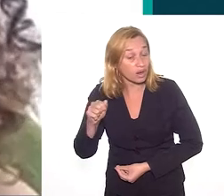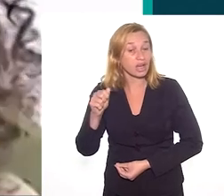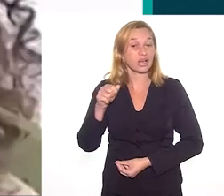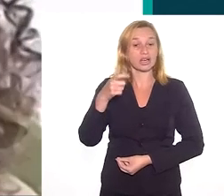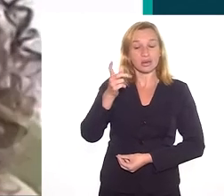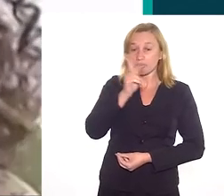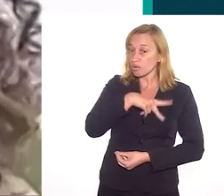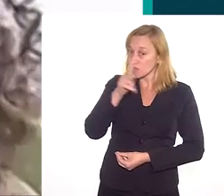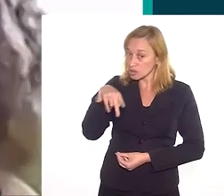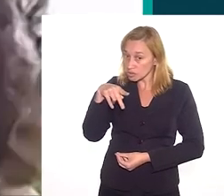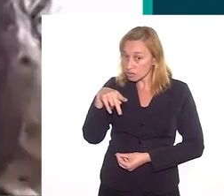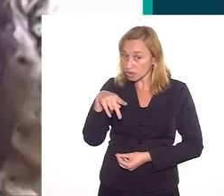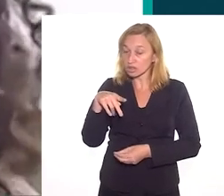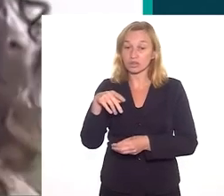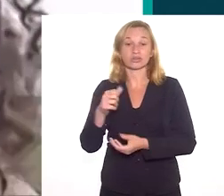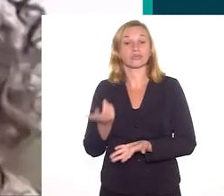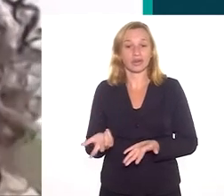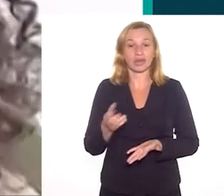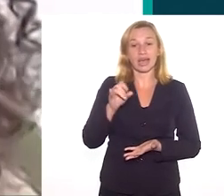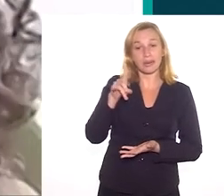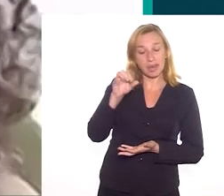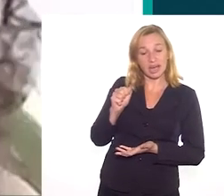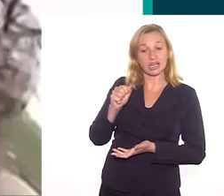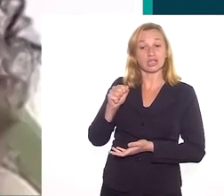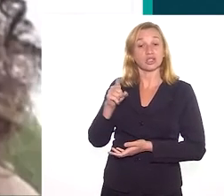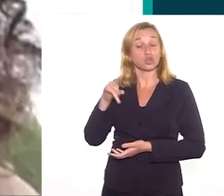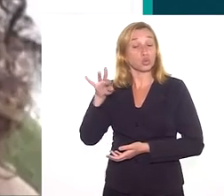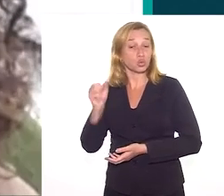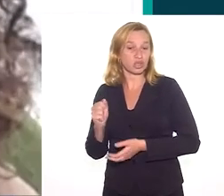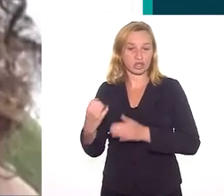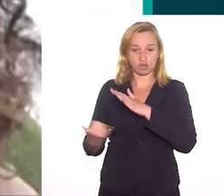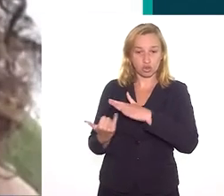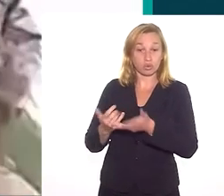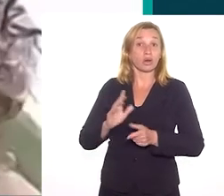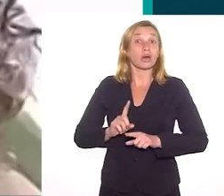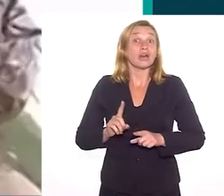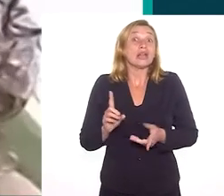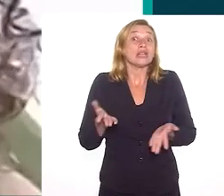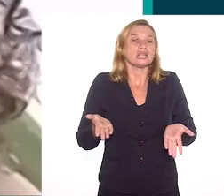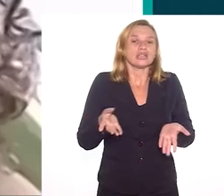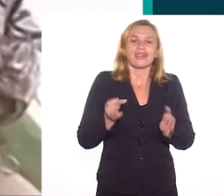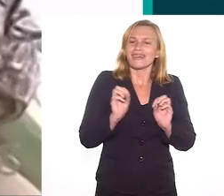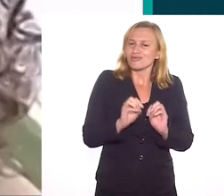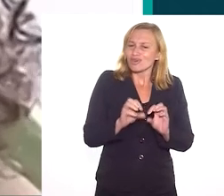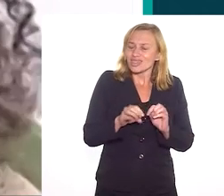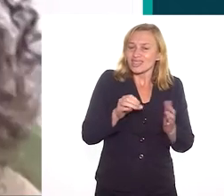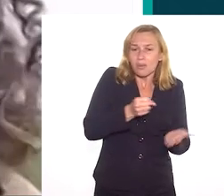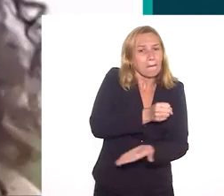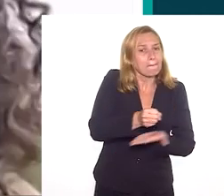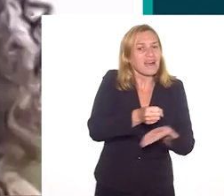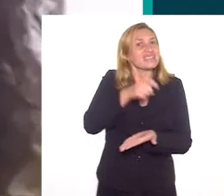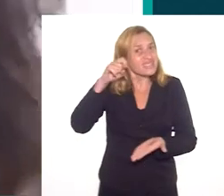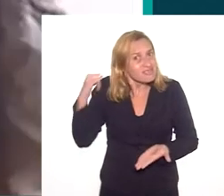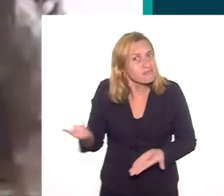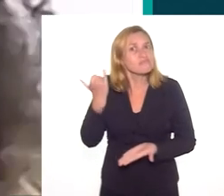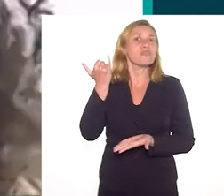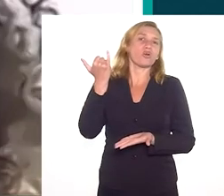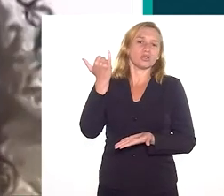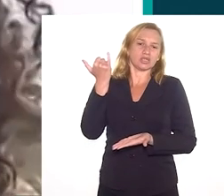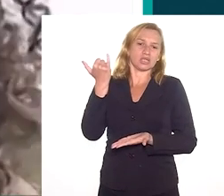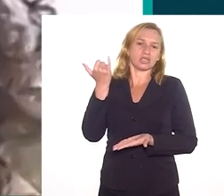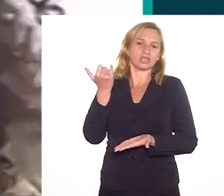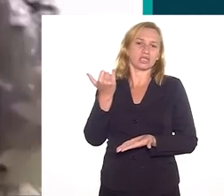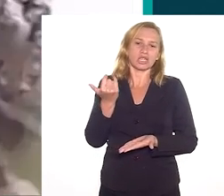professora, sou socióloga e professora do ISD, do Instituto de Educação Carmela Dutra. E, na educação